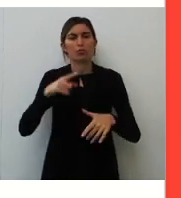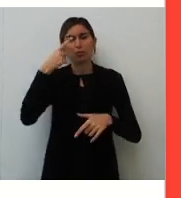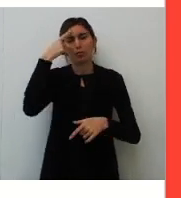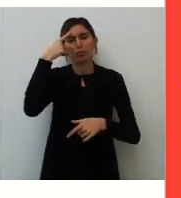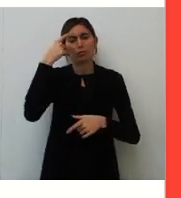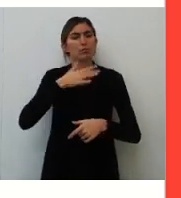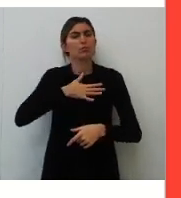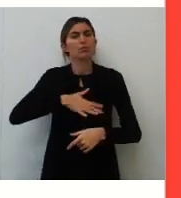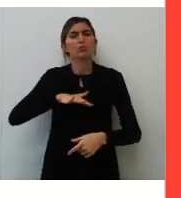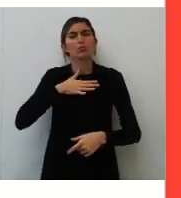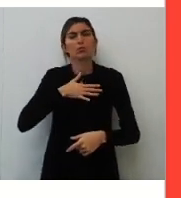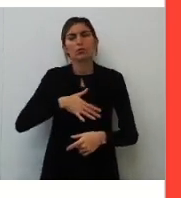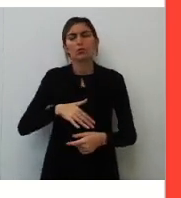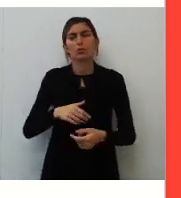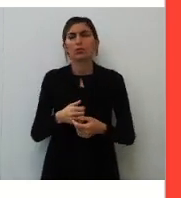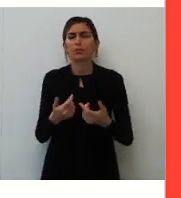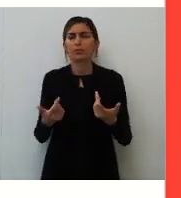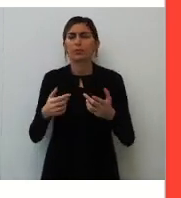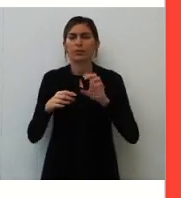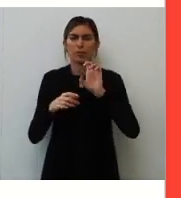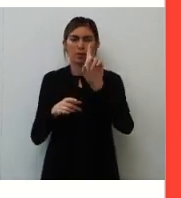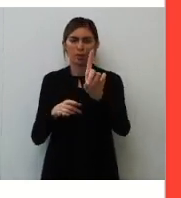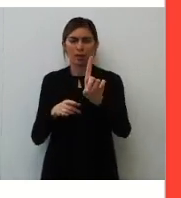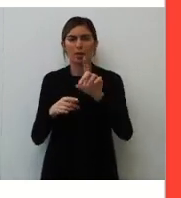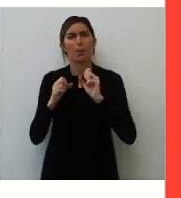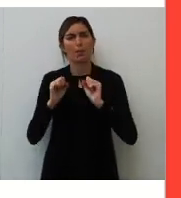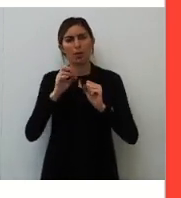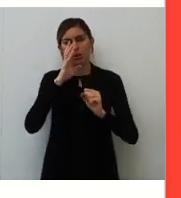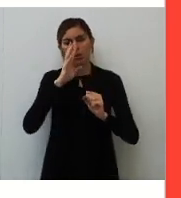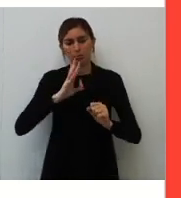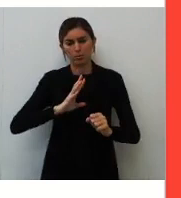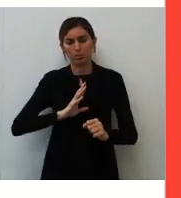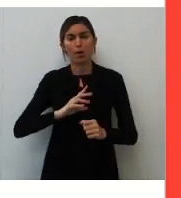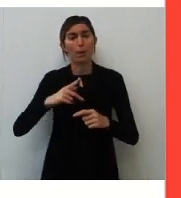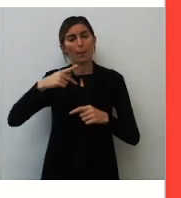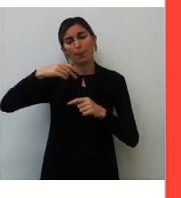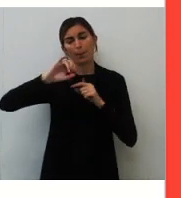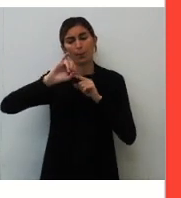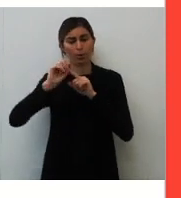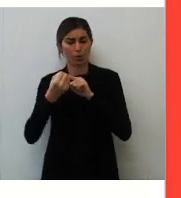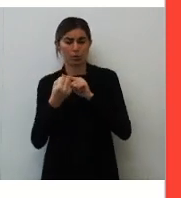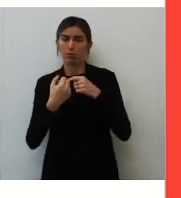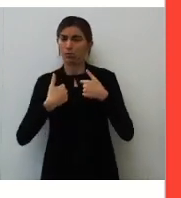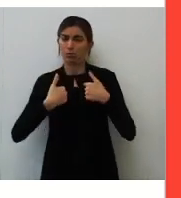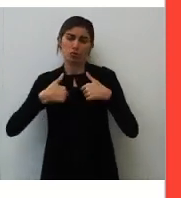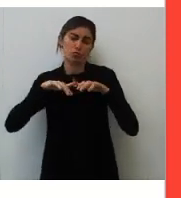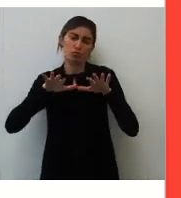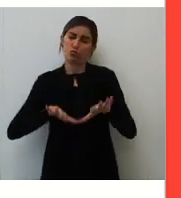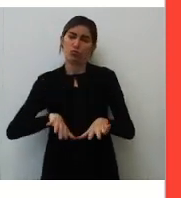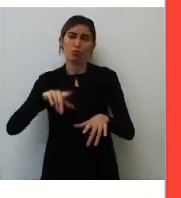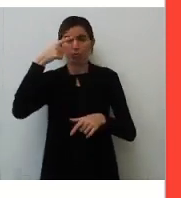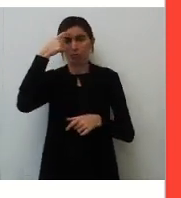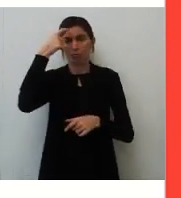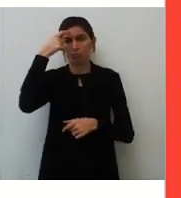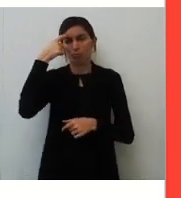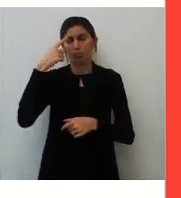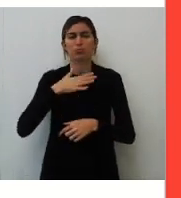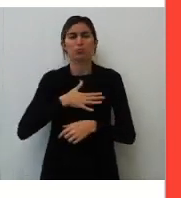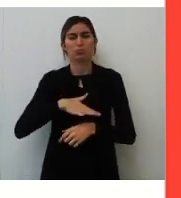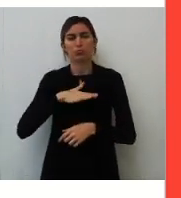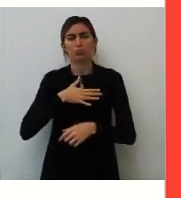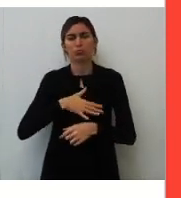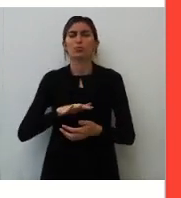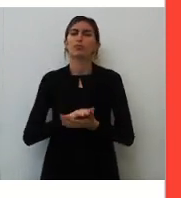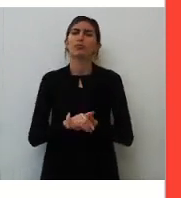consciência tranquila. Letra D. Podem acusar-me pois estou com a consciência